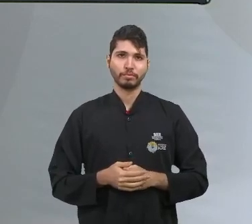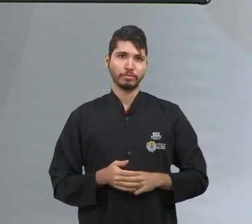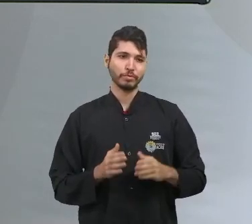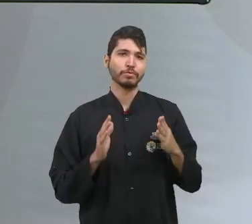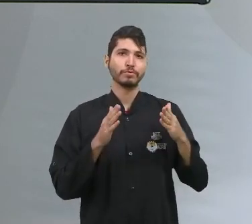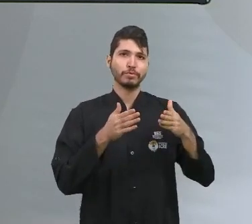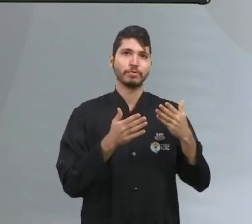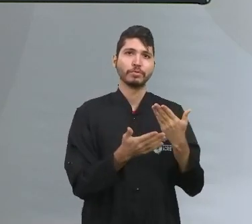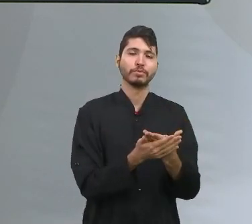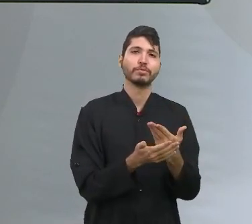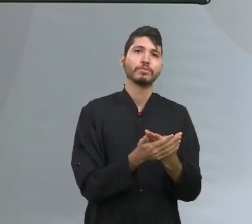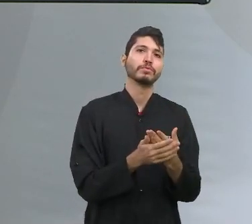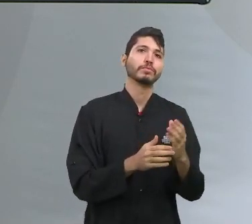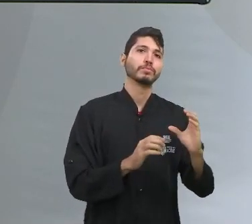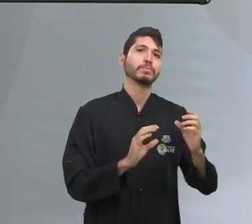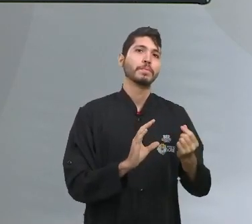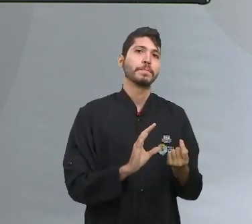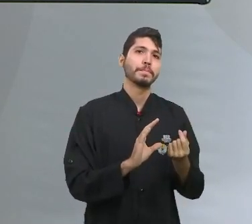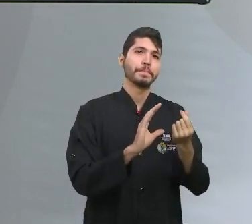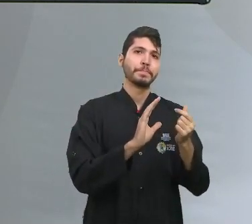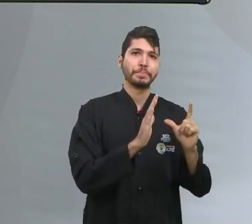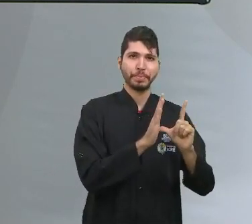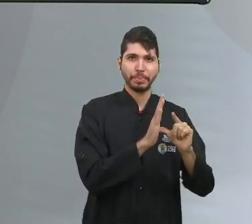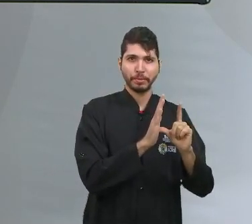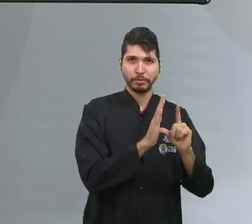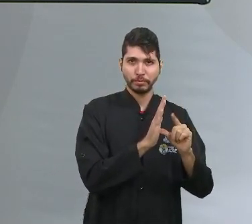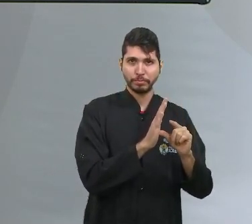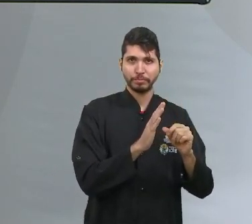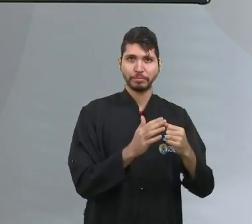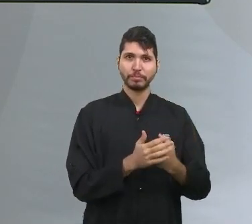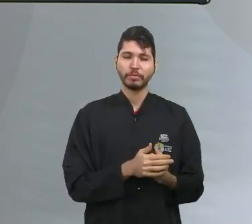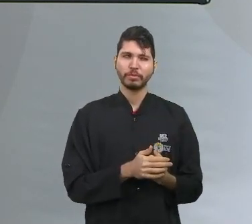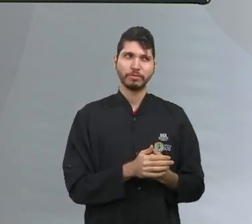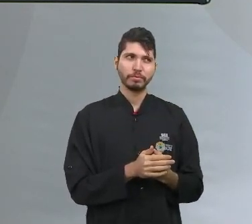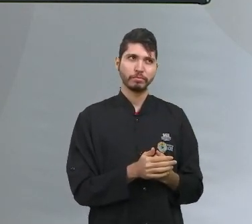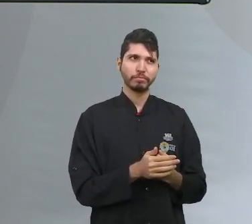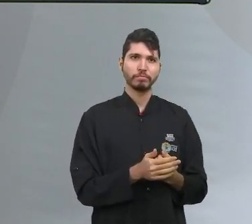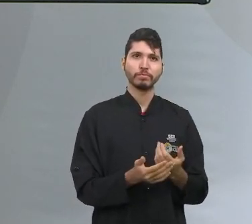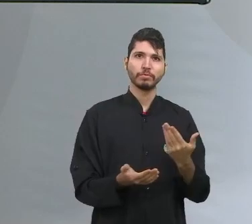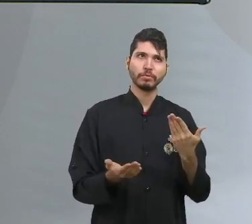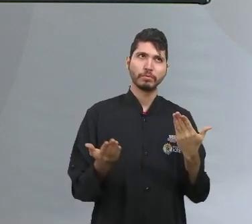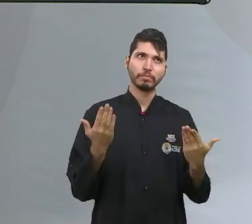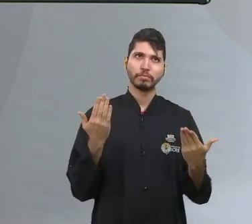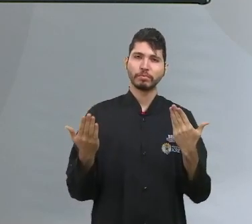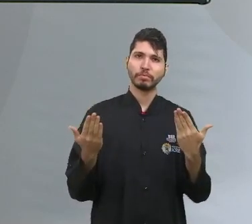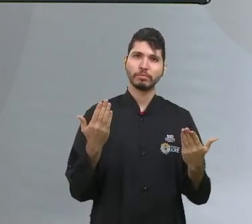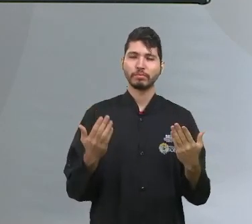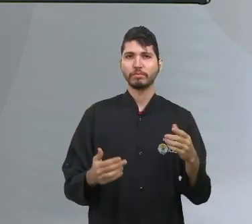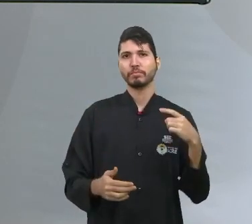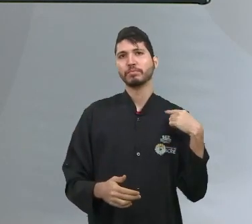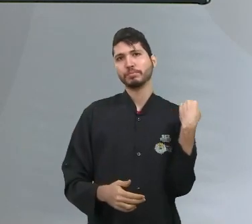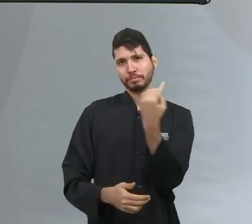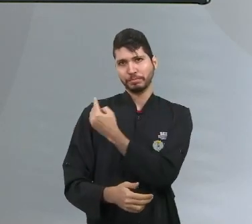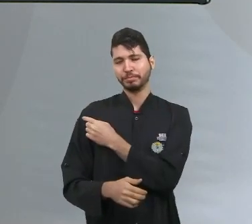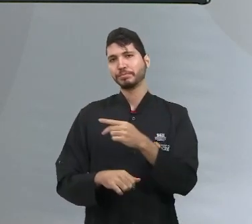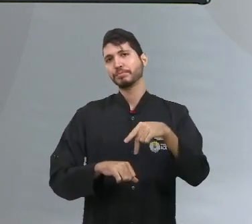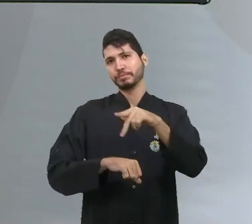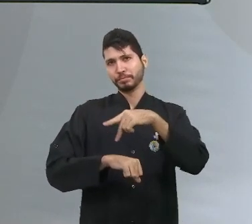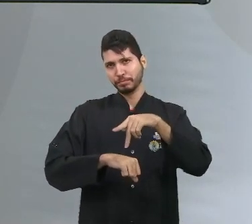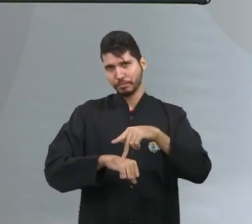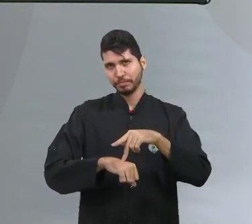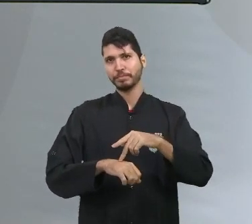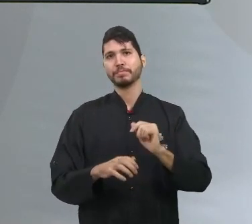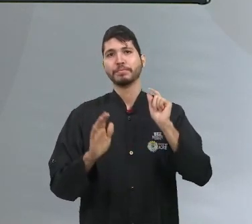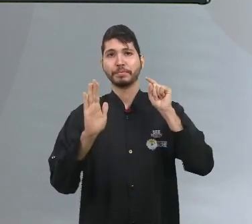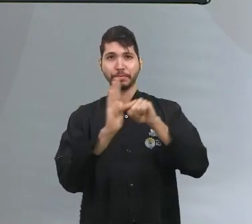tardio quando traz esse tipo de análise para a realidade do nosso país. E vamos para a nossa